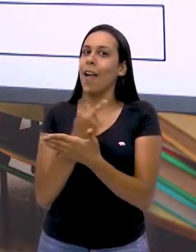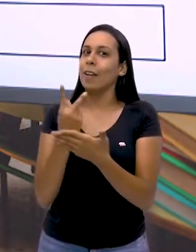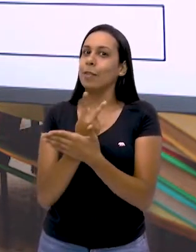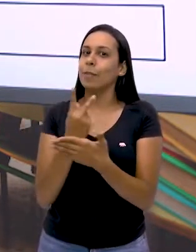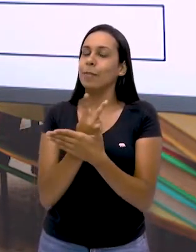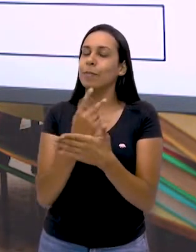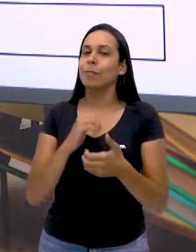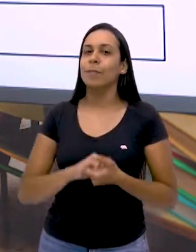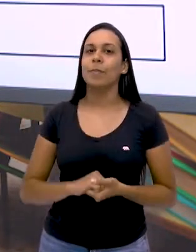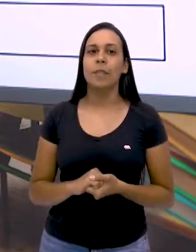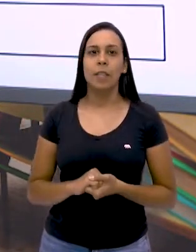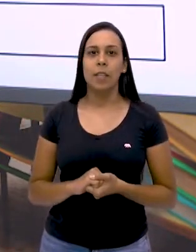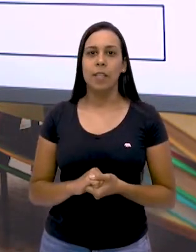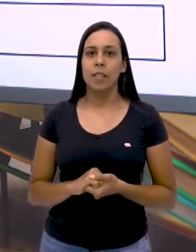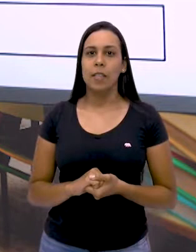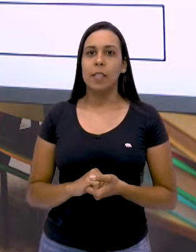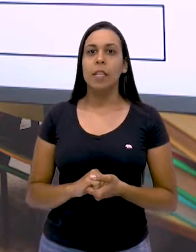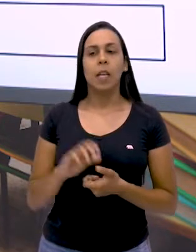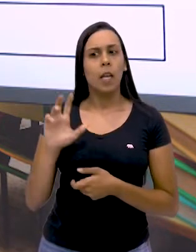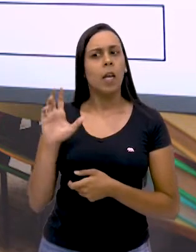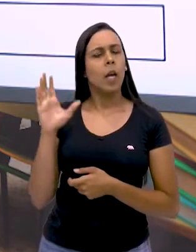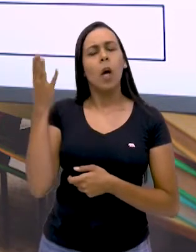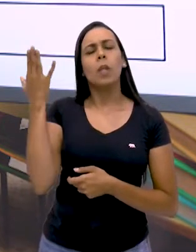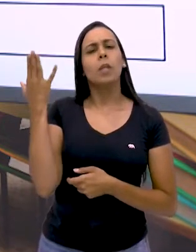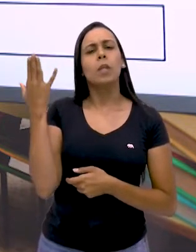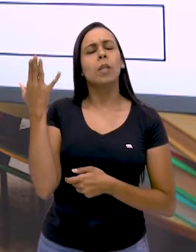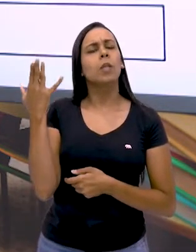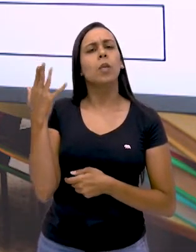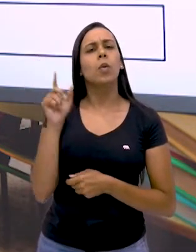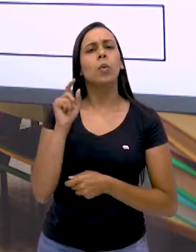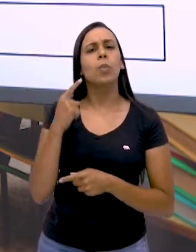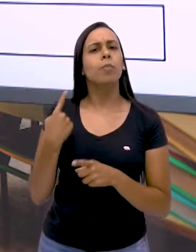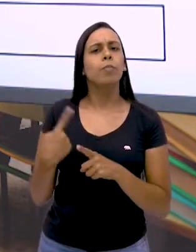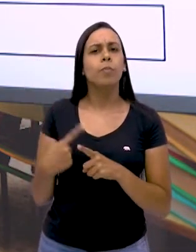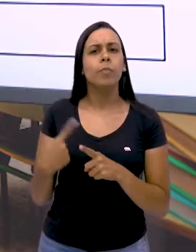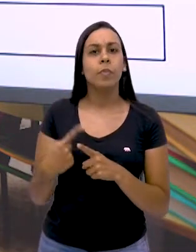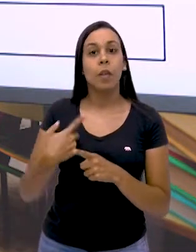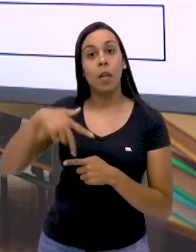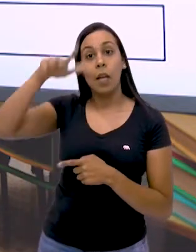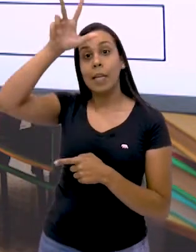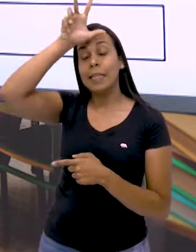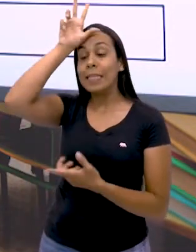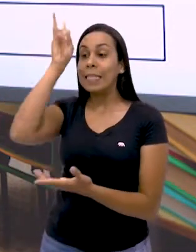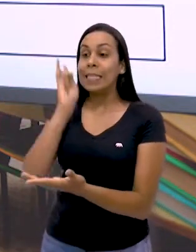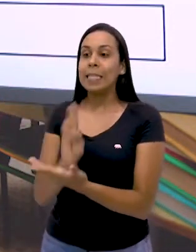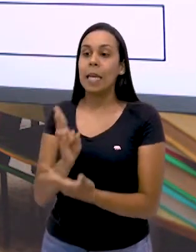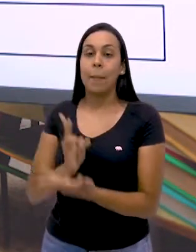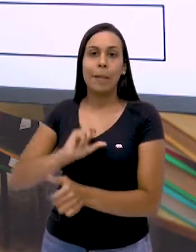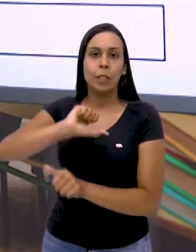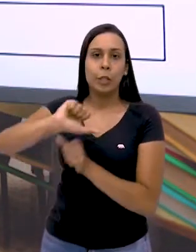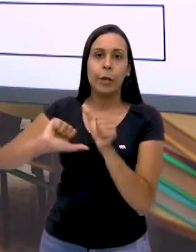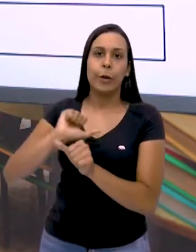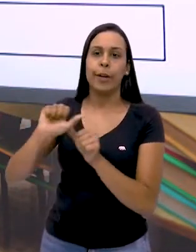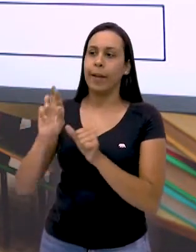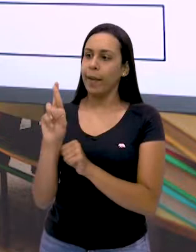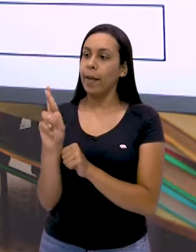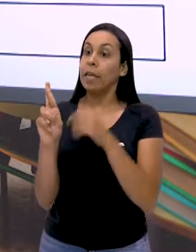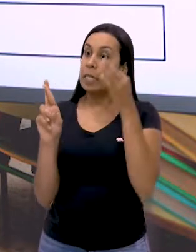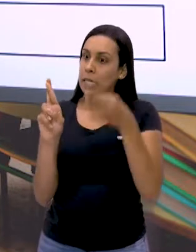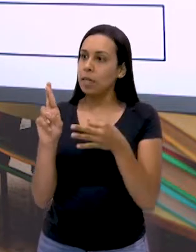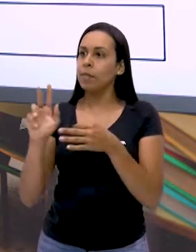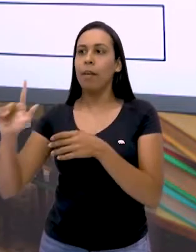estar? Isso aconteceu porque o Cebolinha, na sua fala, troca a letra R por L.